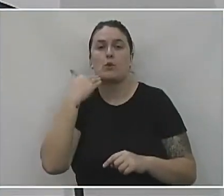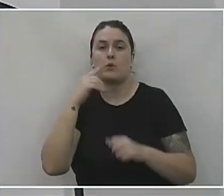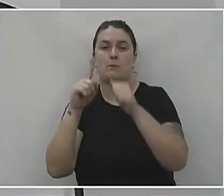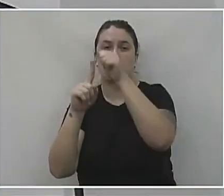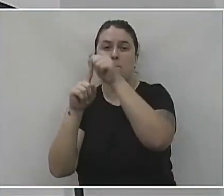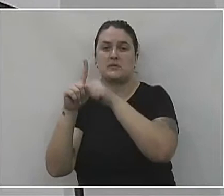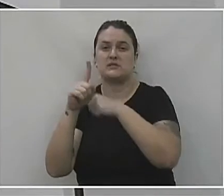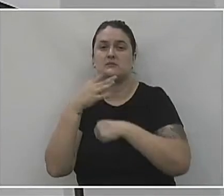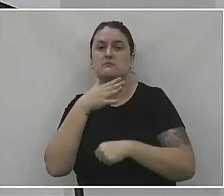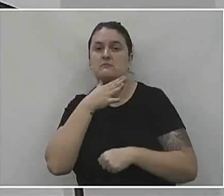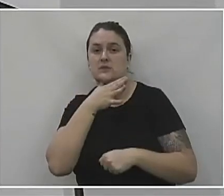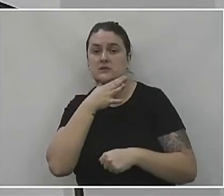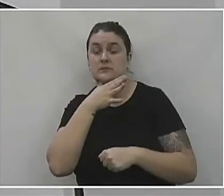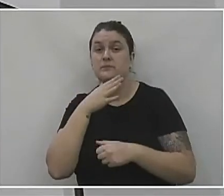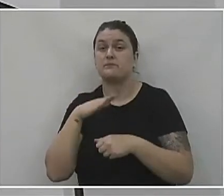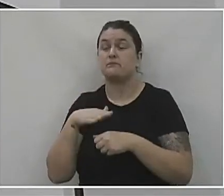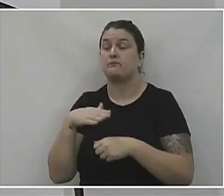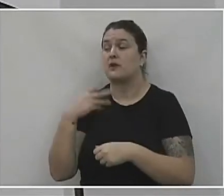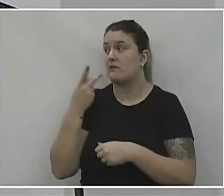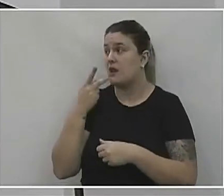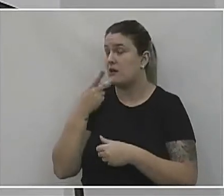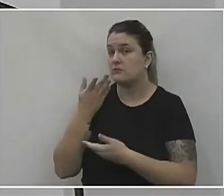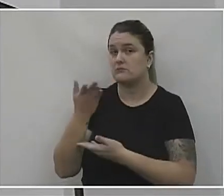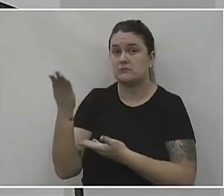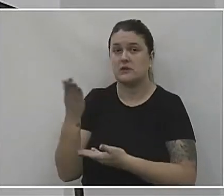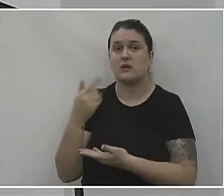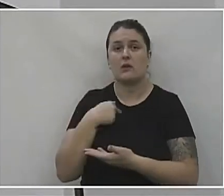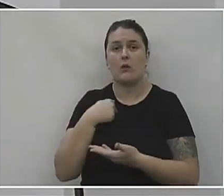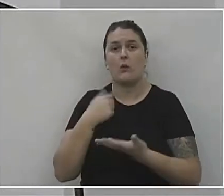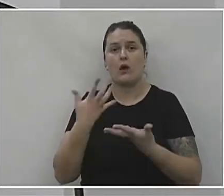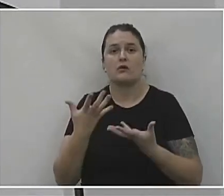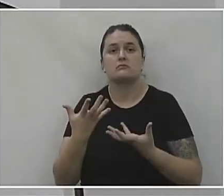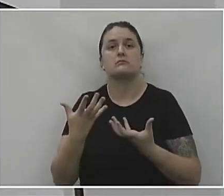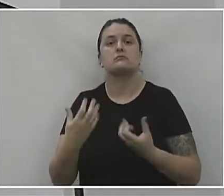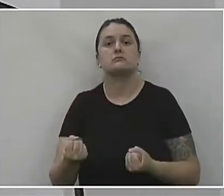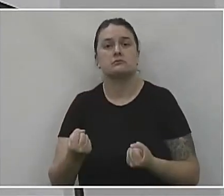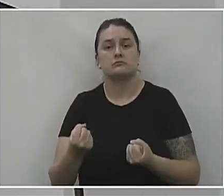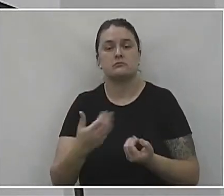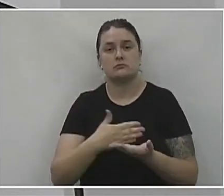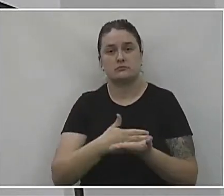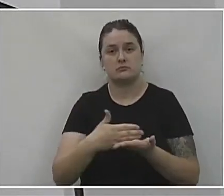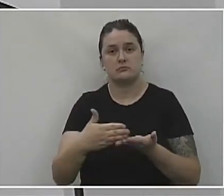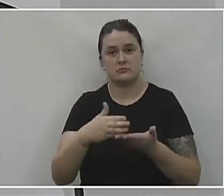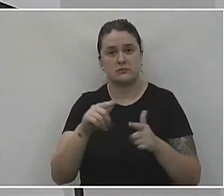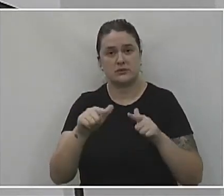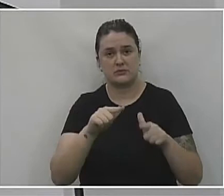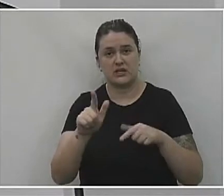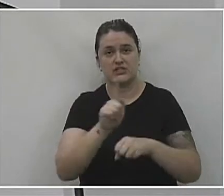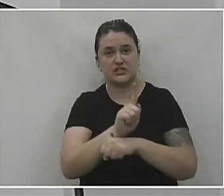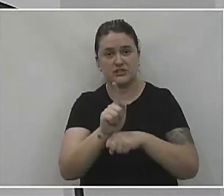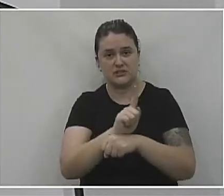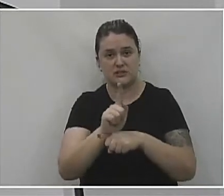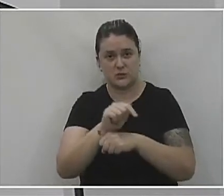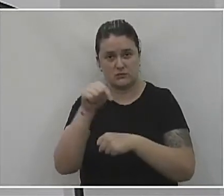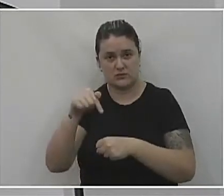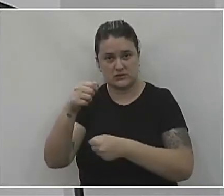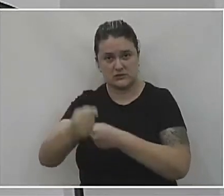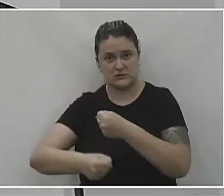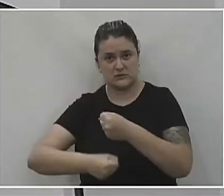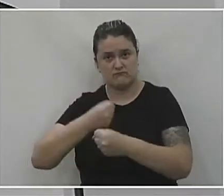Gostaria de comentar com os senhores que, quando nós assumimos a gestão desse ano,